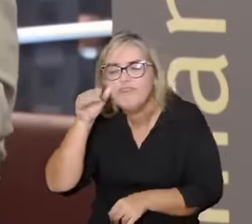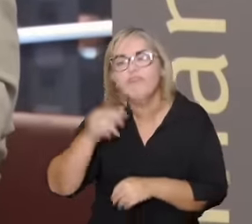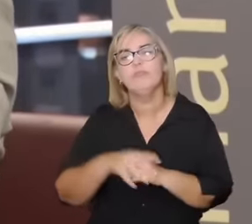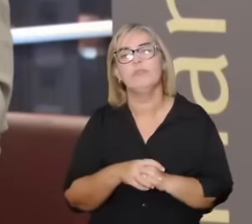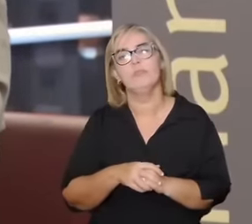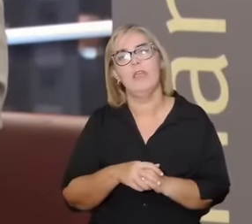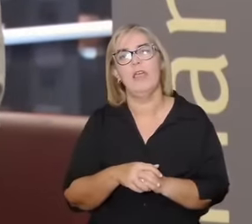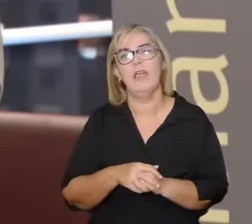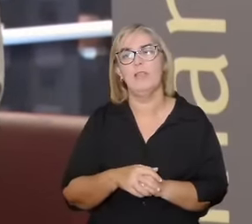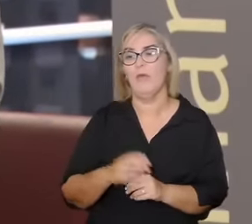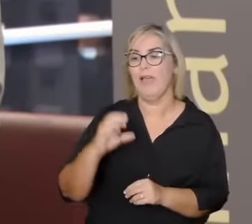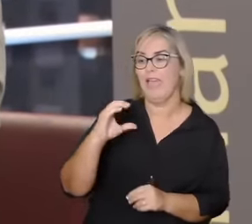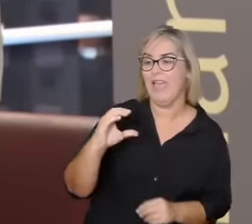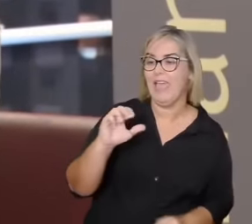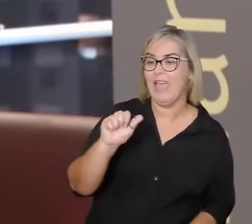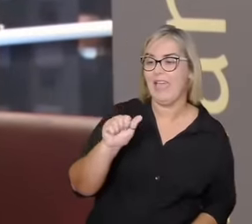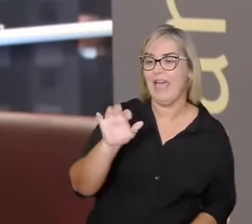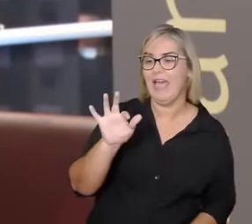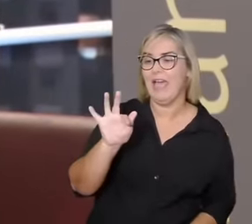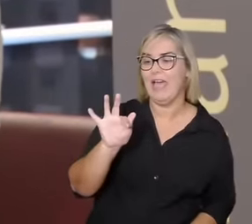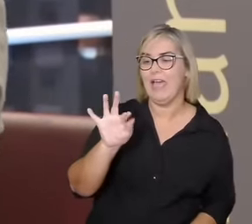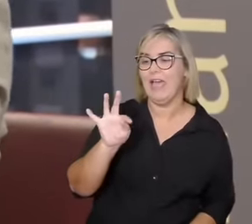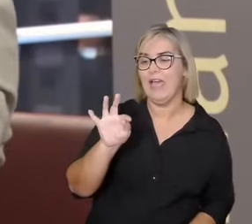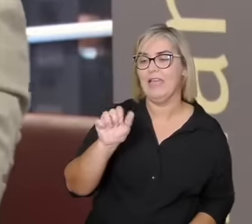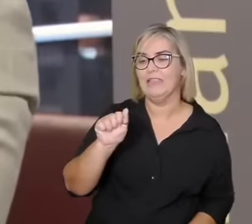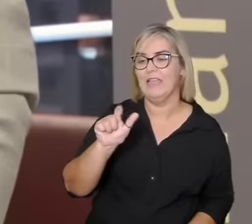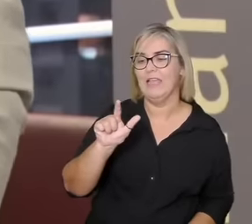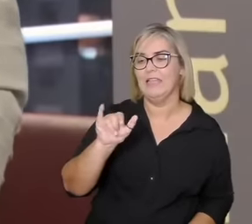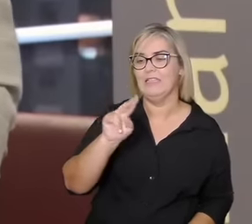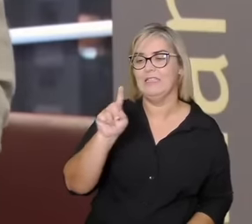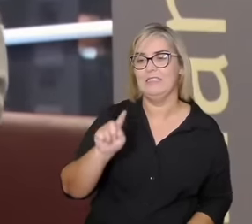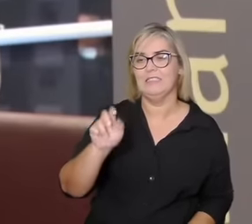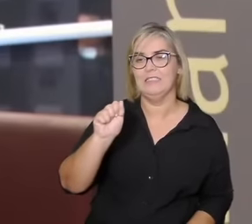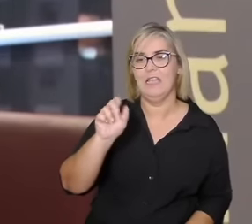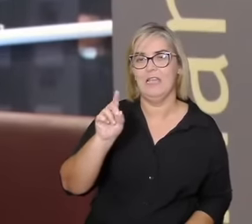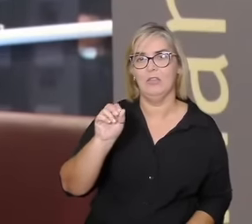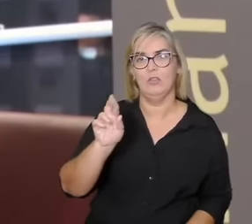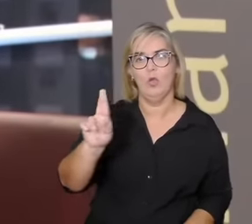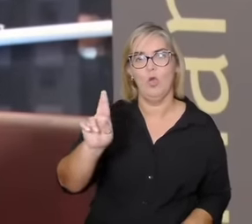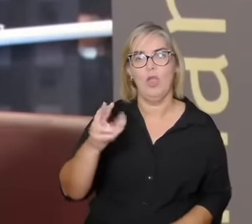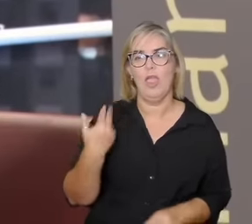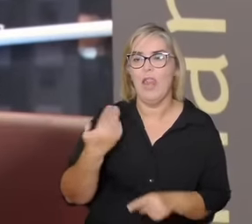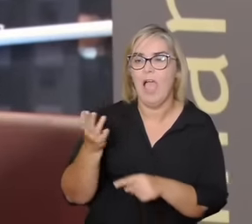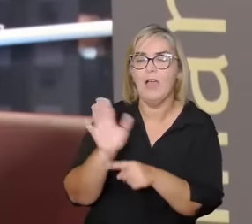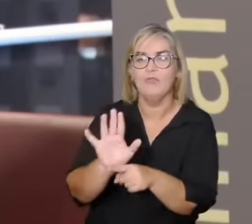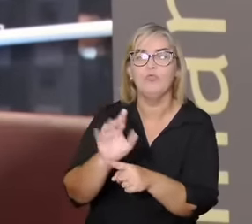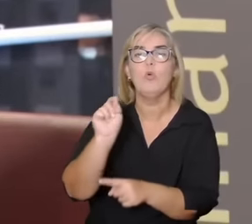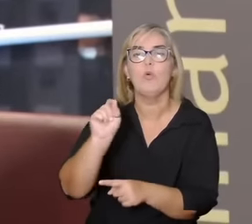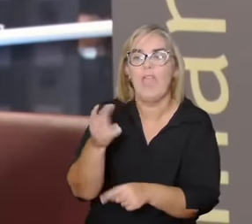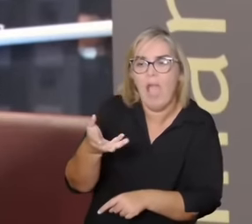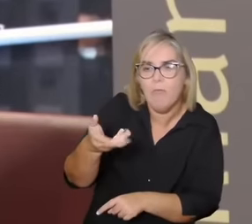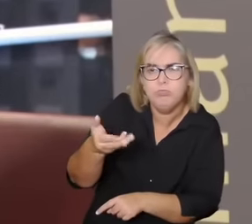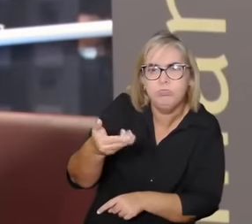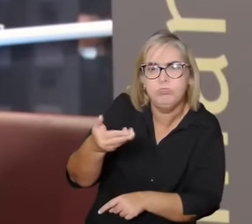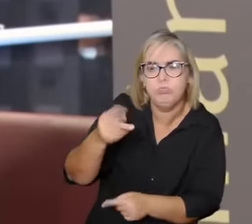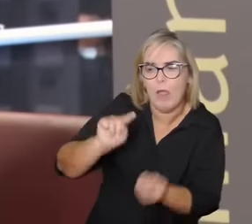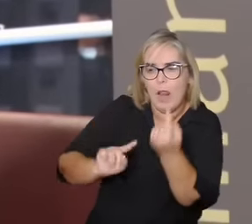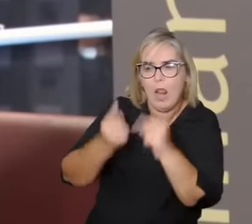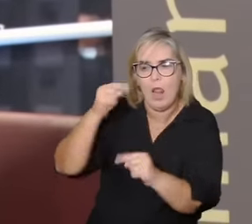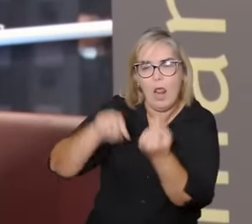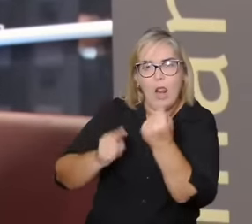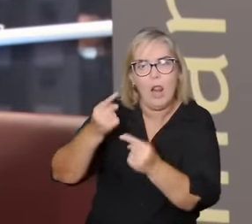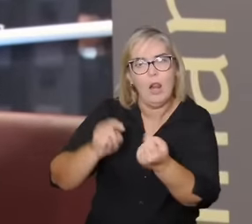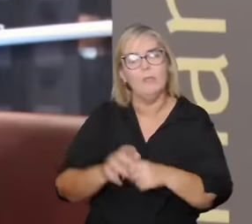então o catalisador é isso ele aumenta a velocidade de uma reação não existe o amor